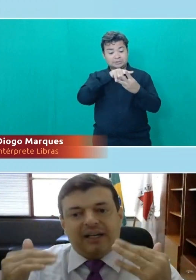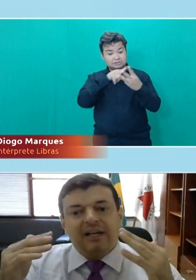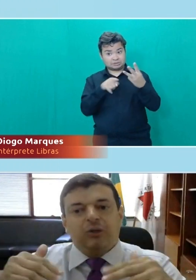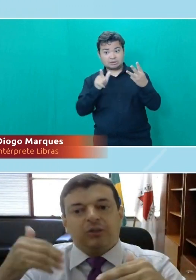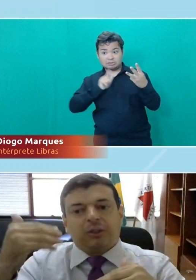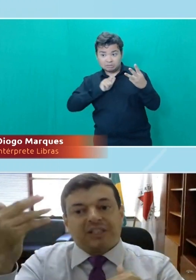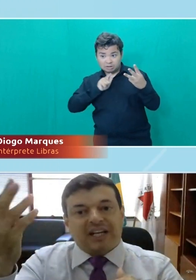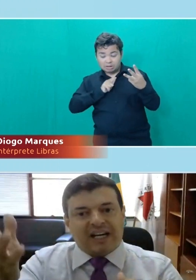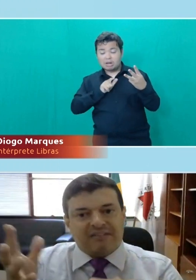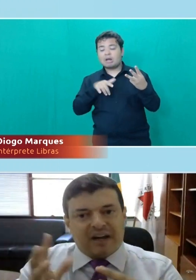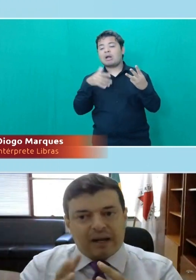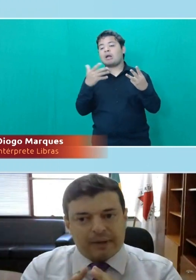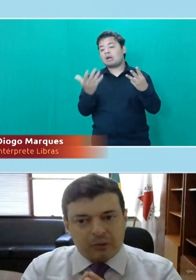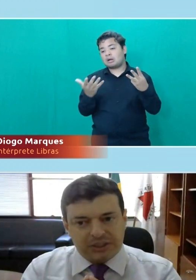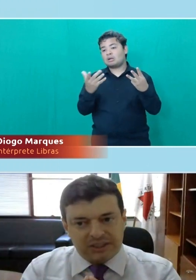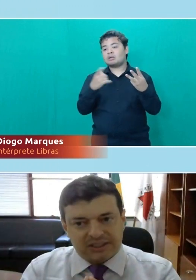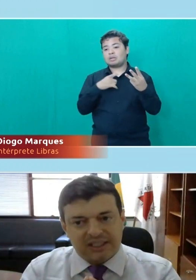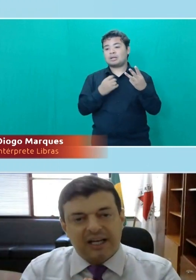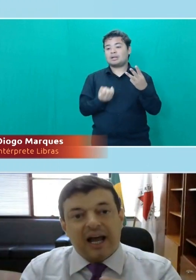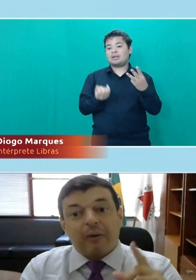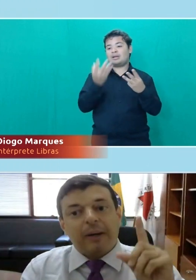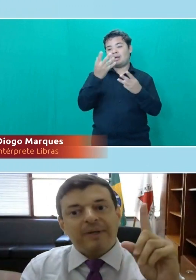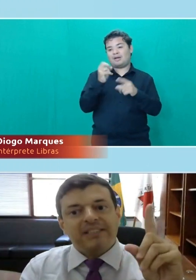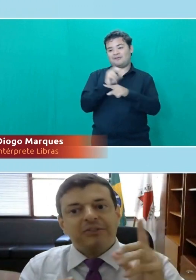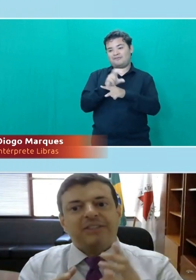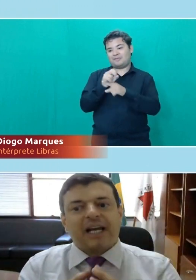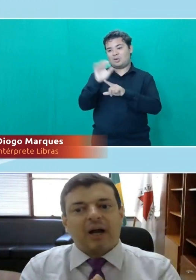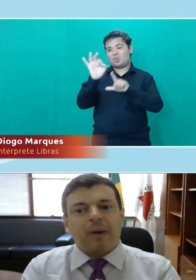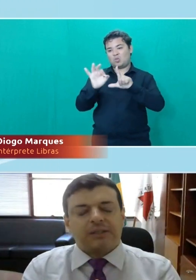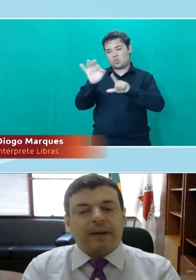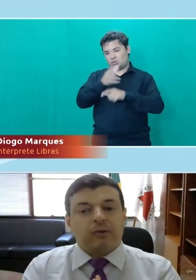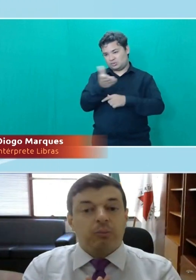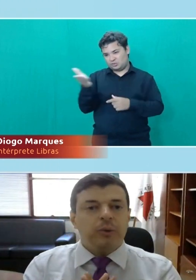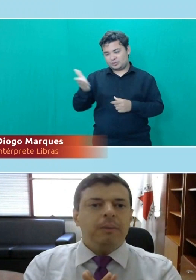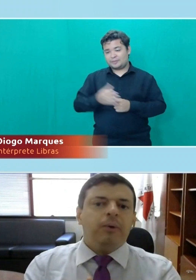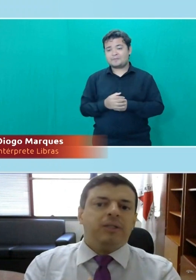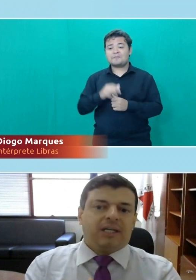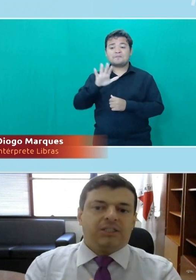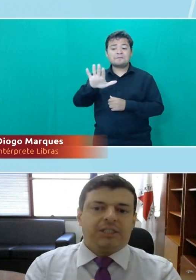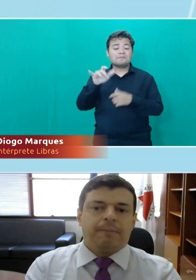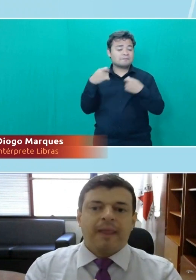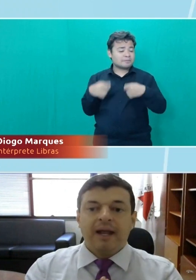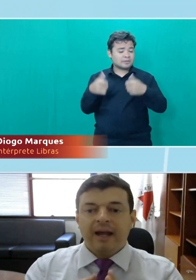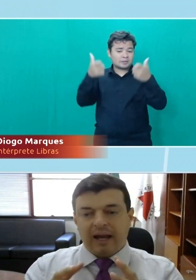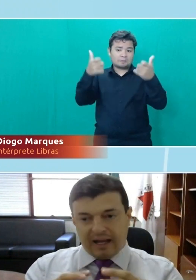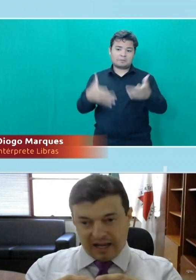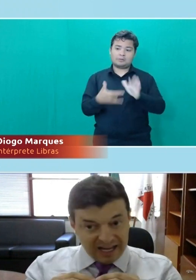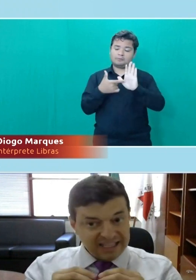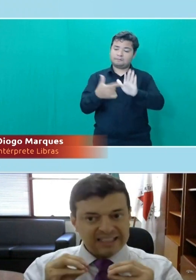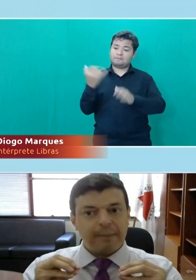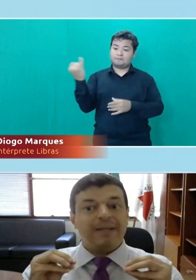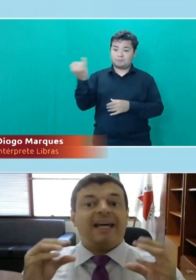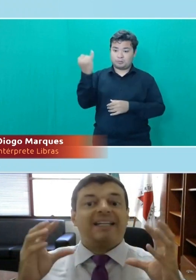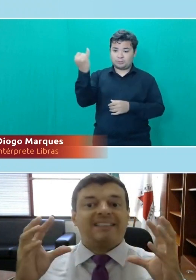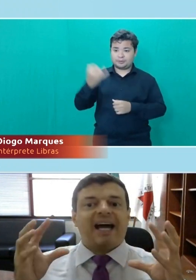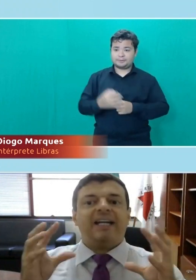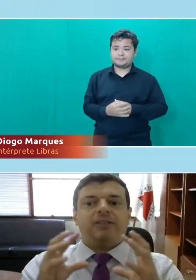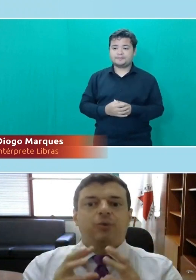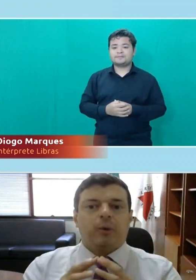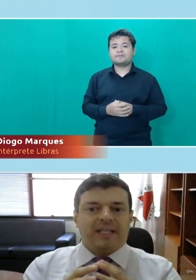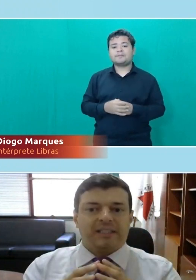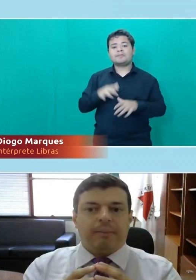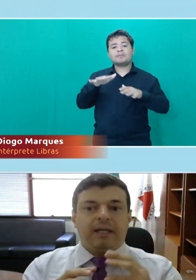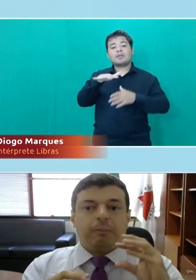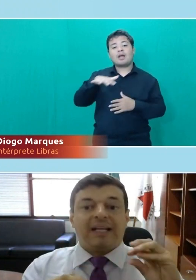essas... nós vamos criar a vaga para cotista. Agora, é preciso destacar um aspecto muito importante. Em determinadas